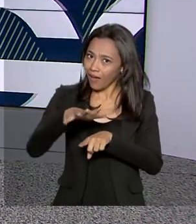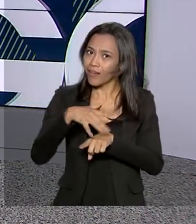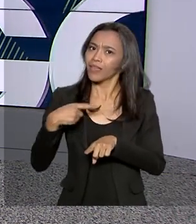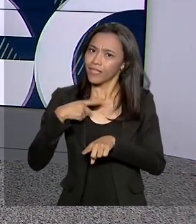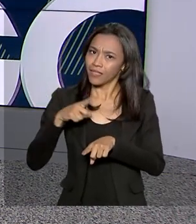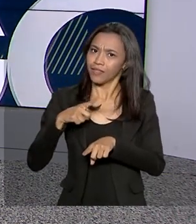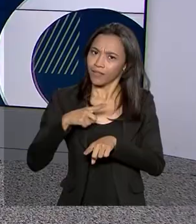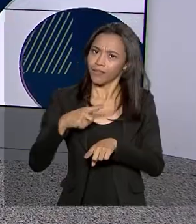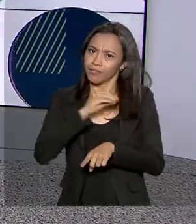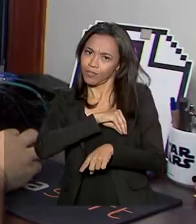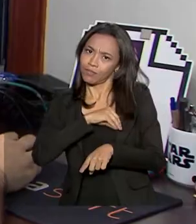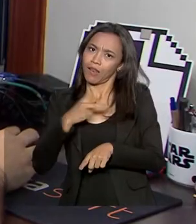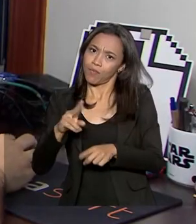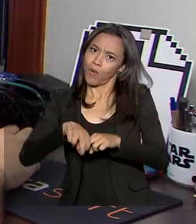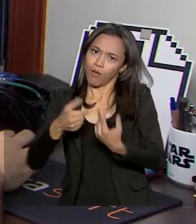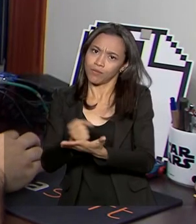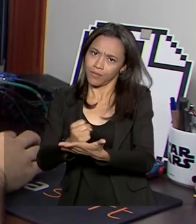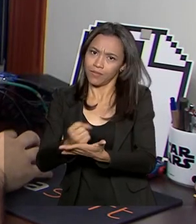sustento dos games.